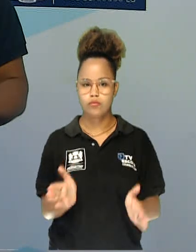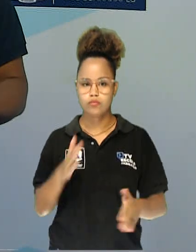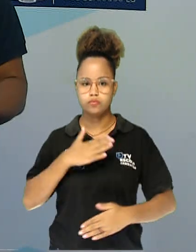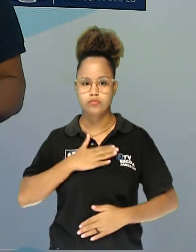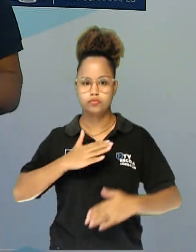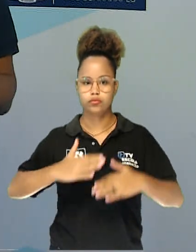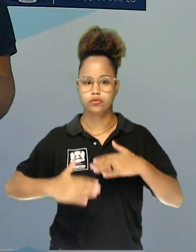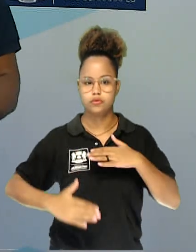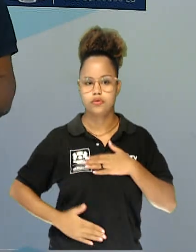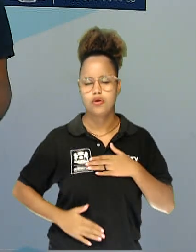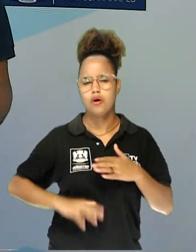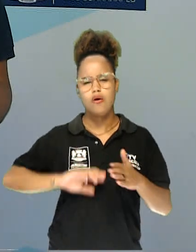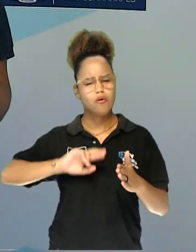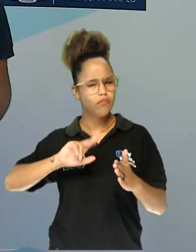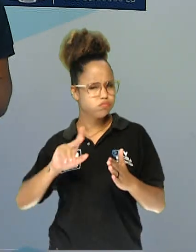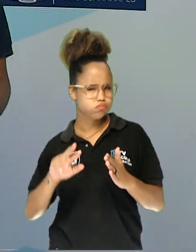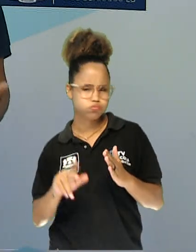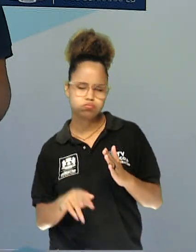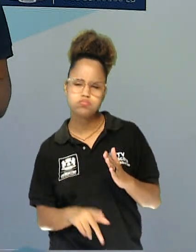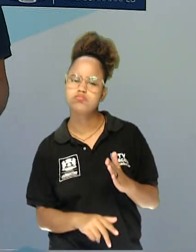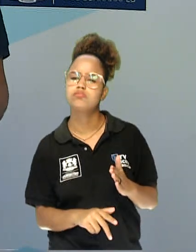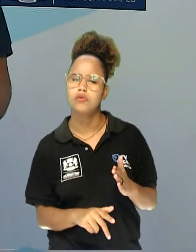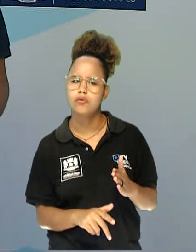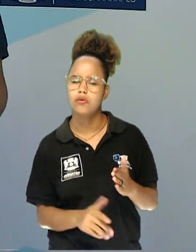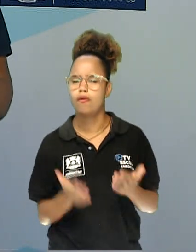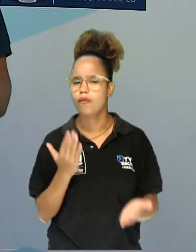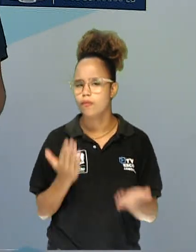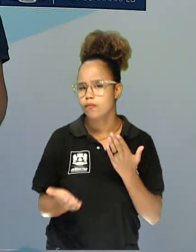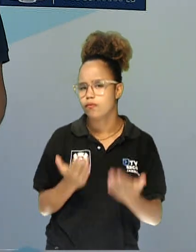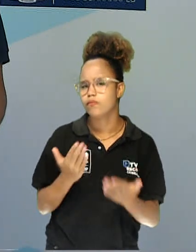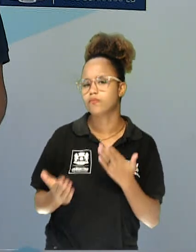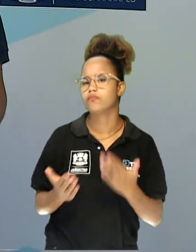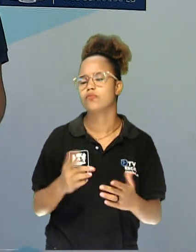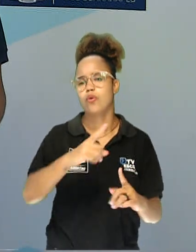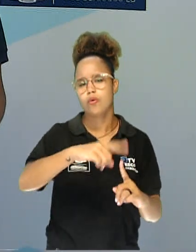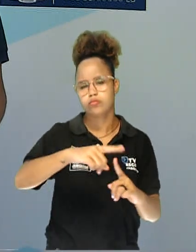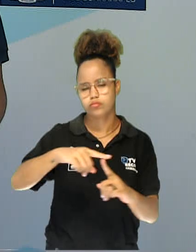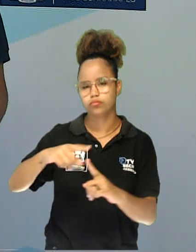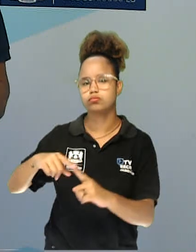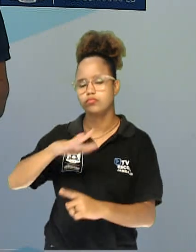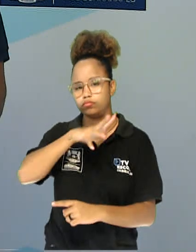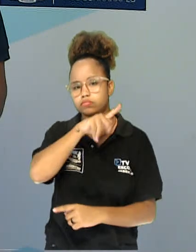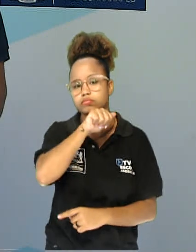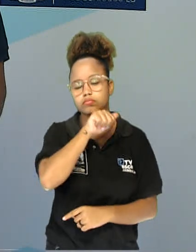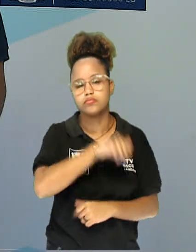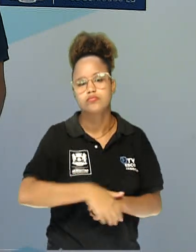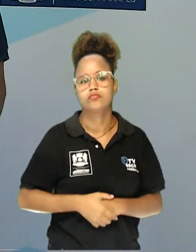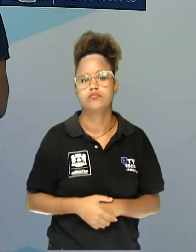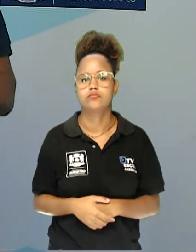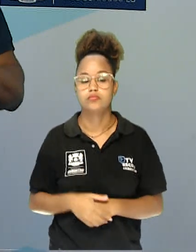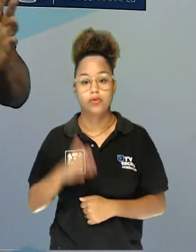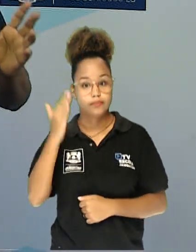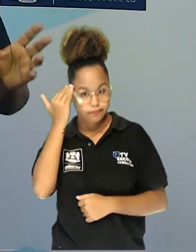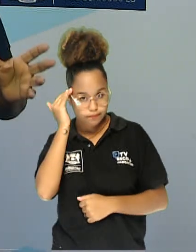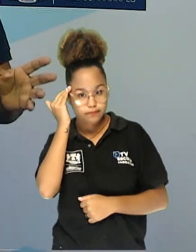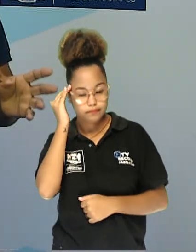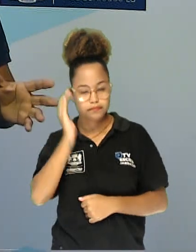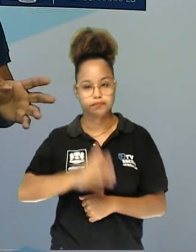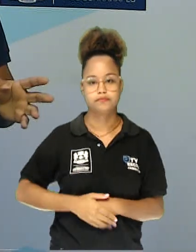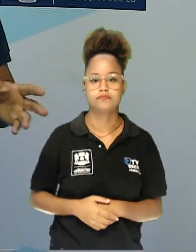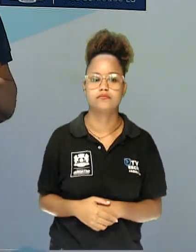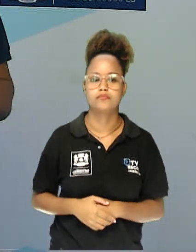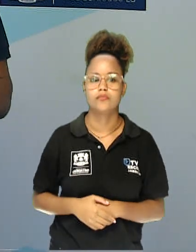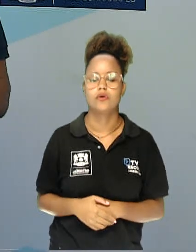corpo vai variar de acordo pela espécie desse animal. Entenderam? Animais